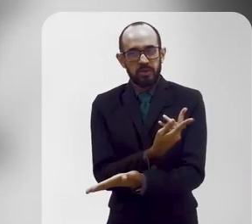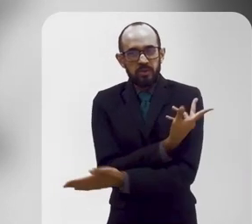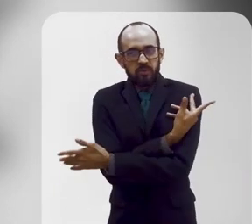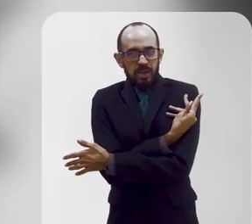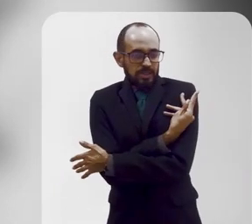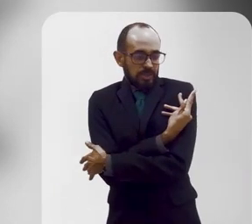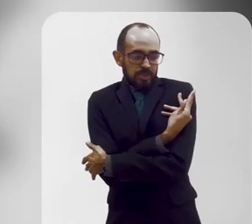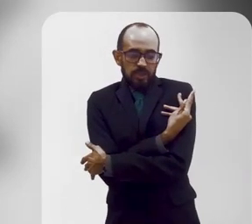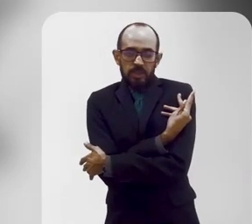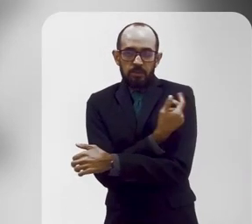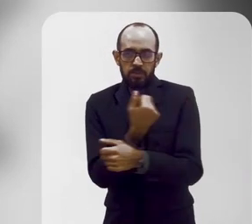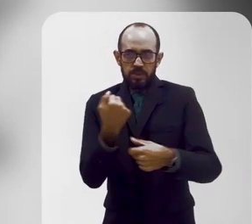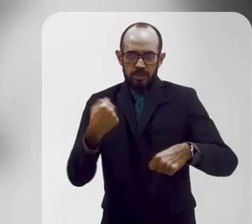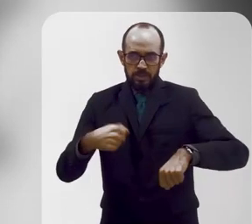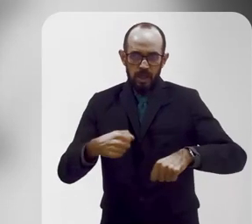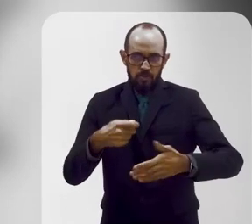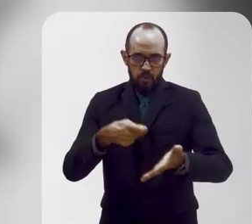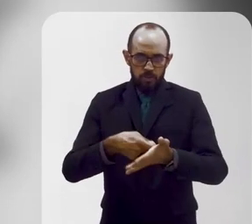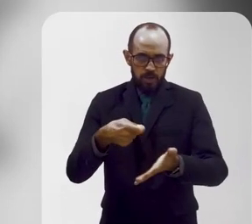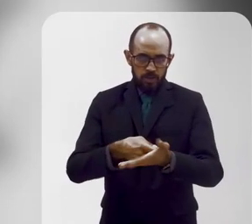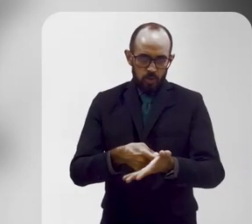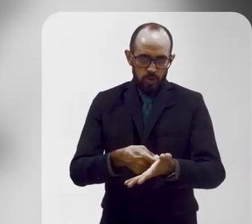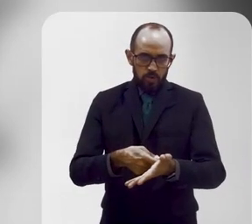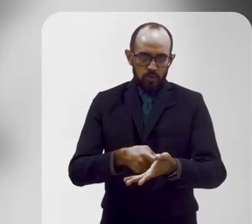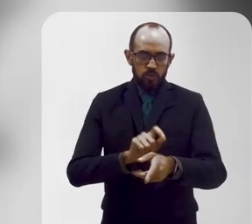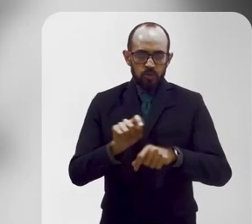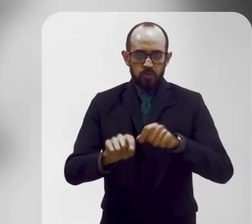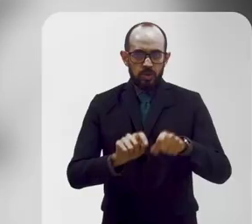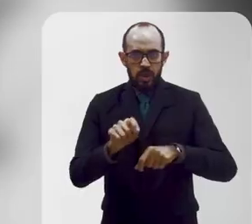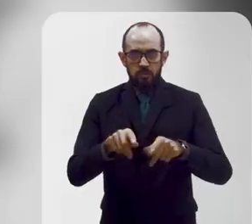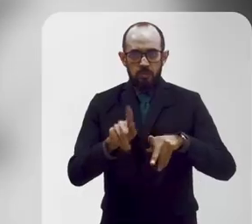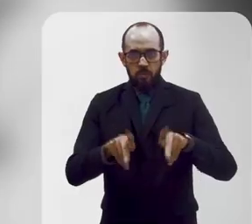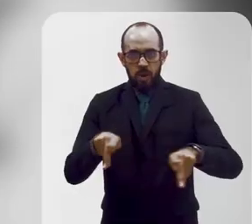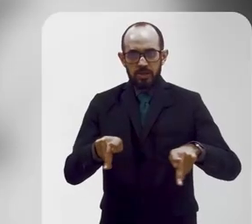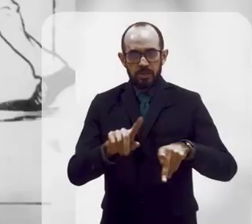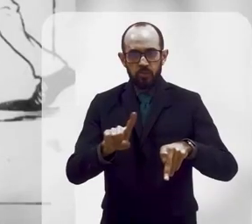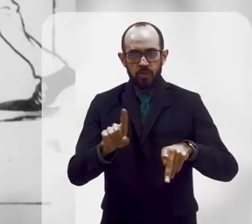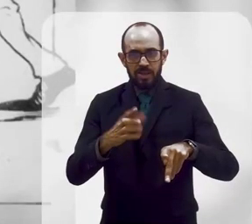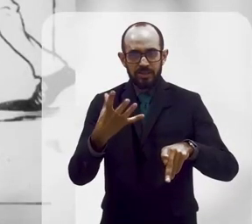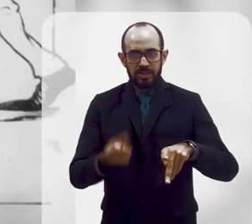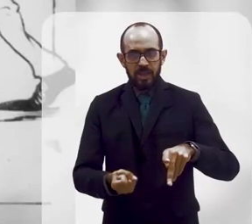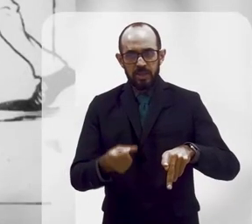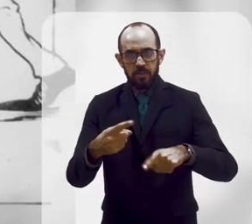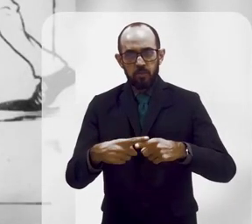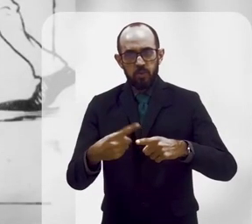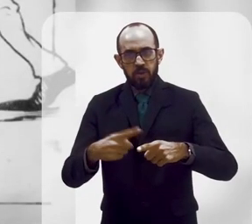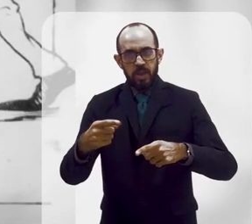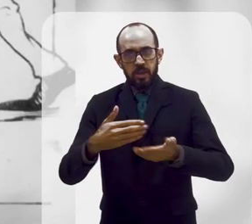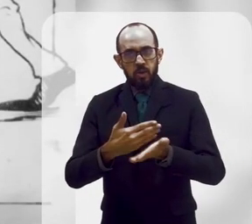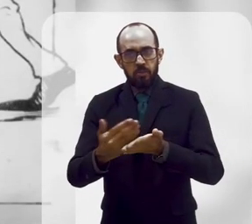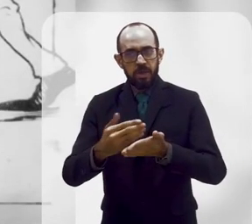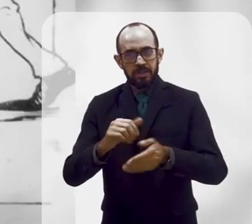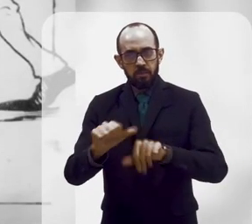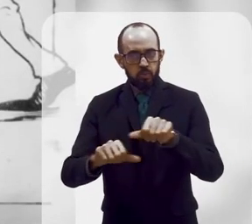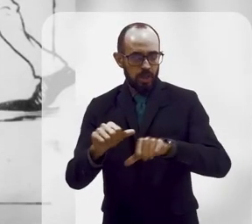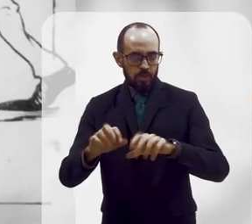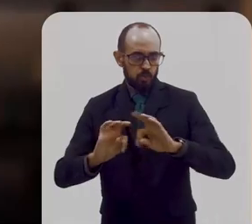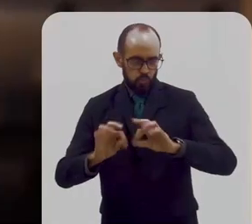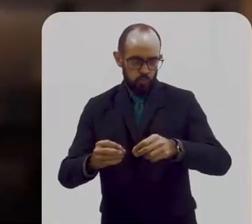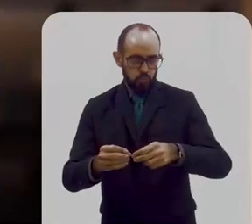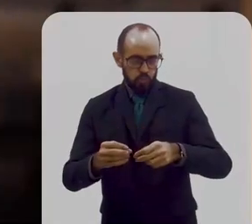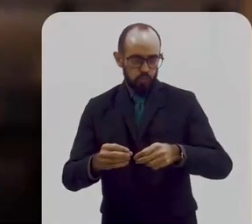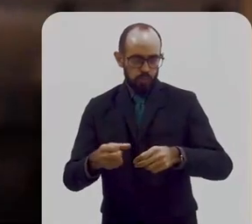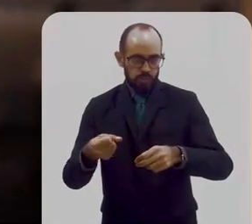vacinar, a vacinação obrigatória, já é... a população já não aceita justamente porque ele começa chegando mudando tudo.